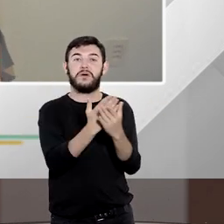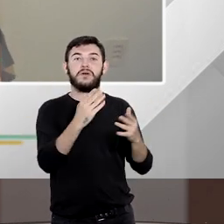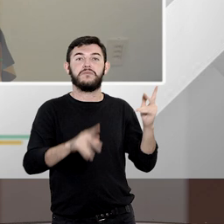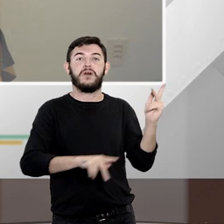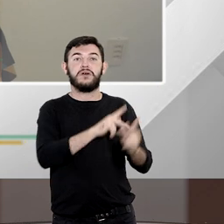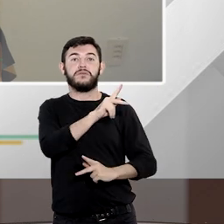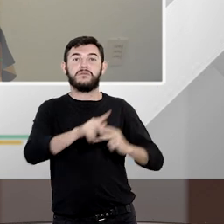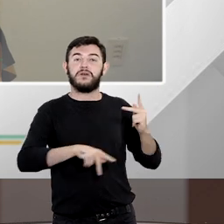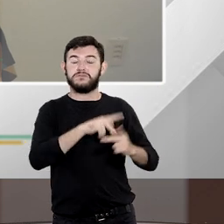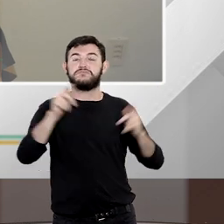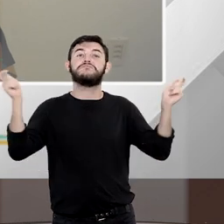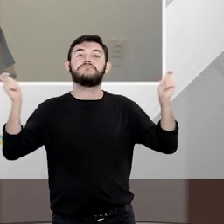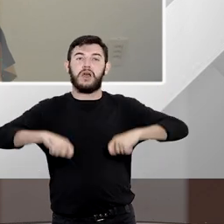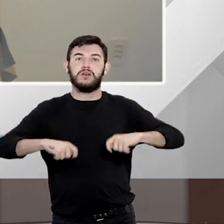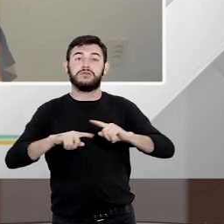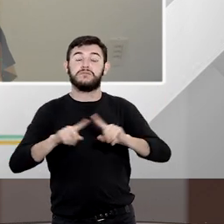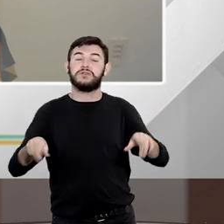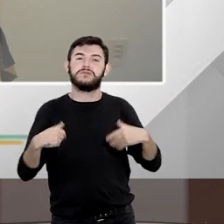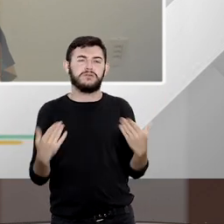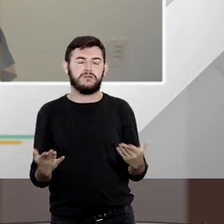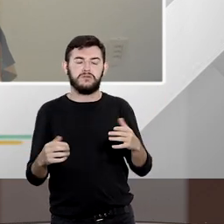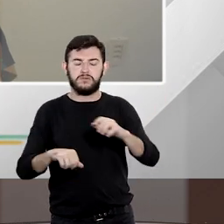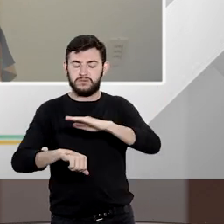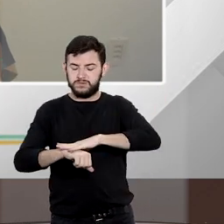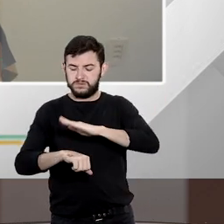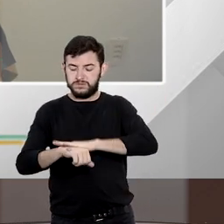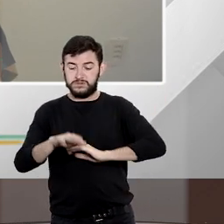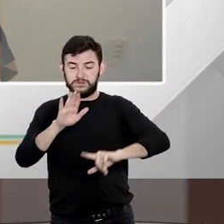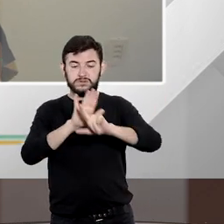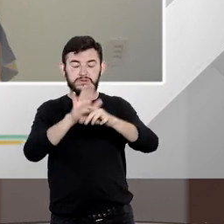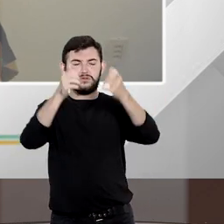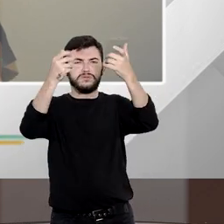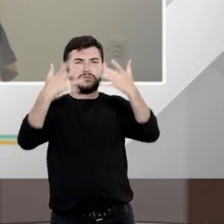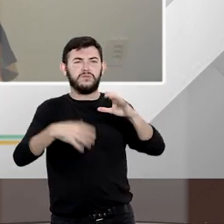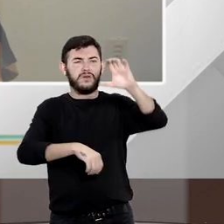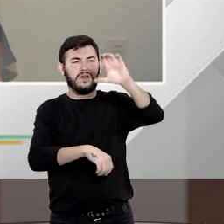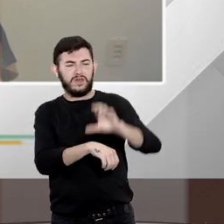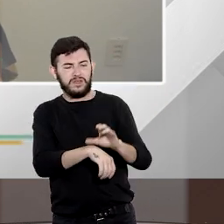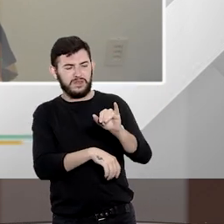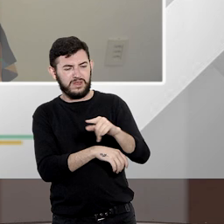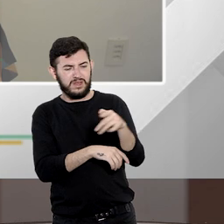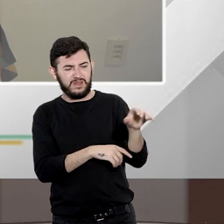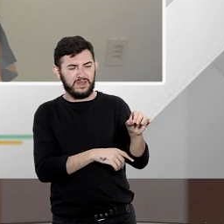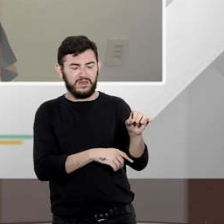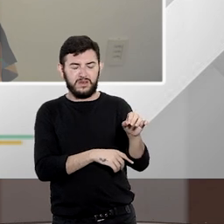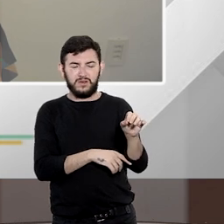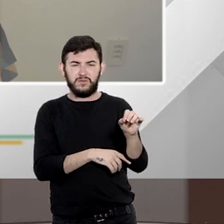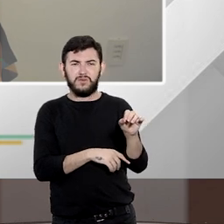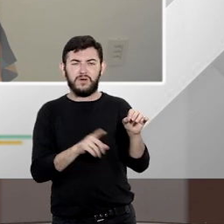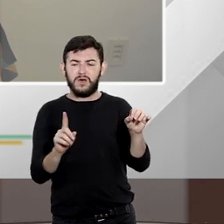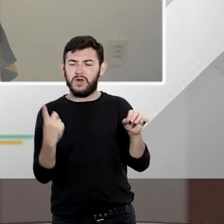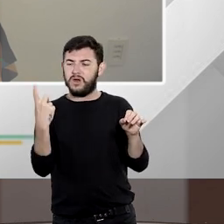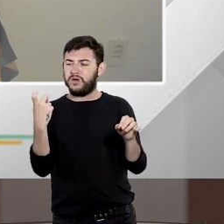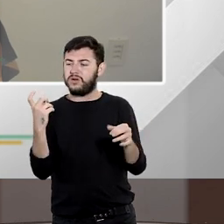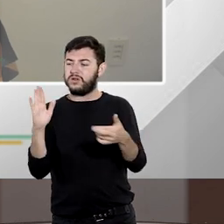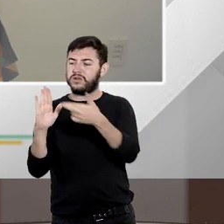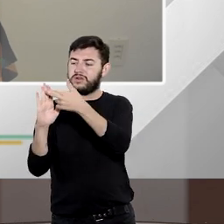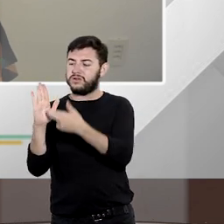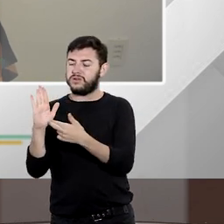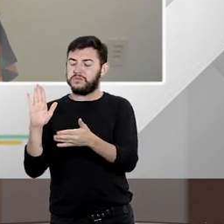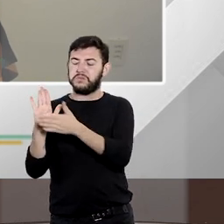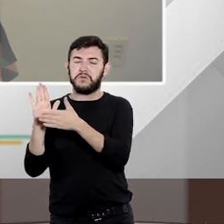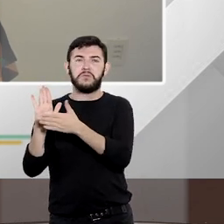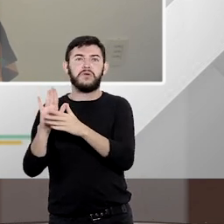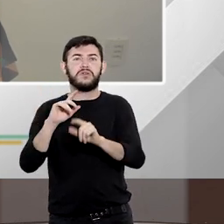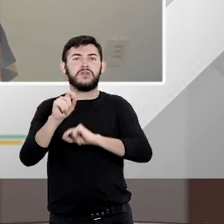popular e quando a lei fala em cidadão o único requisito que ela faz para isso é que a pessoa